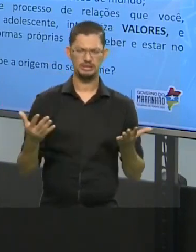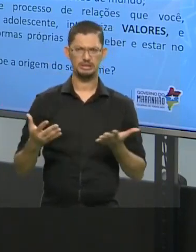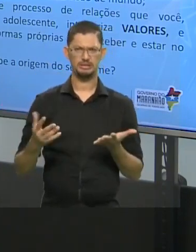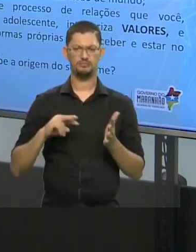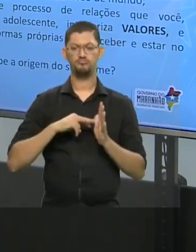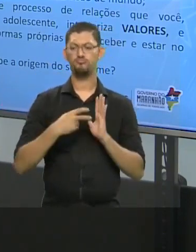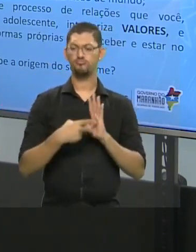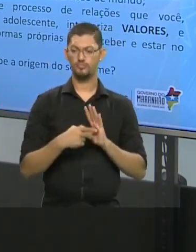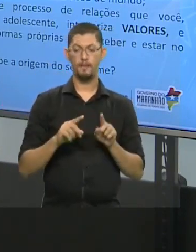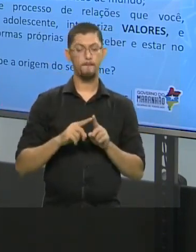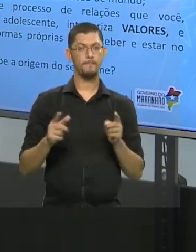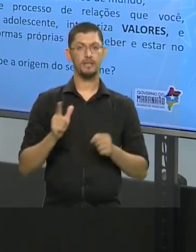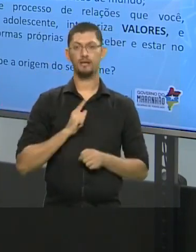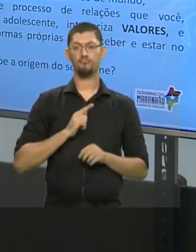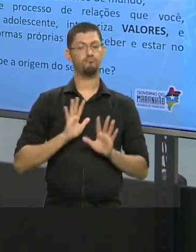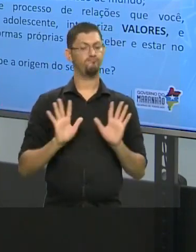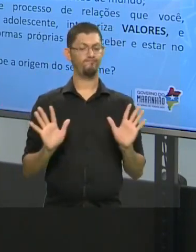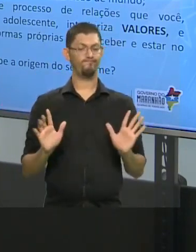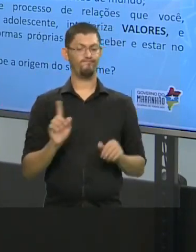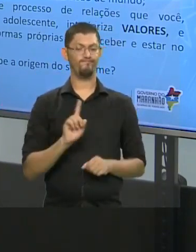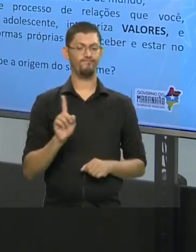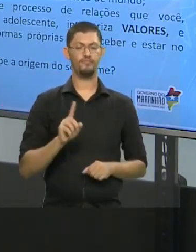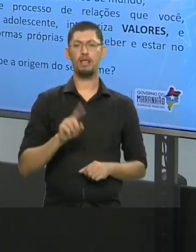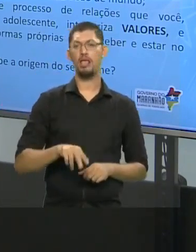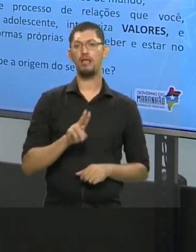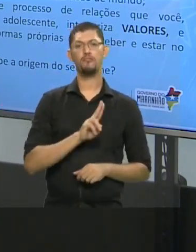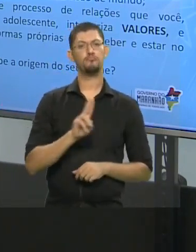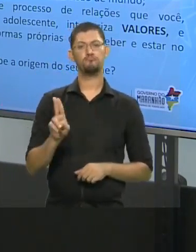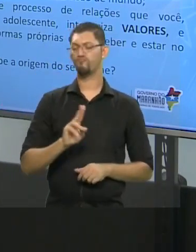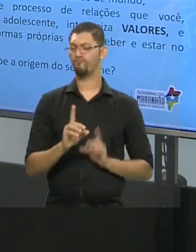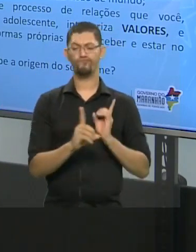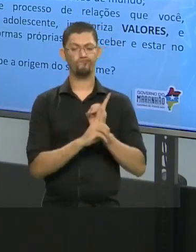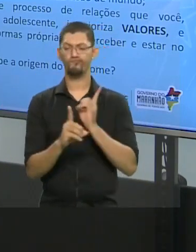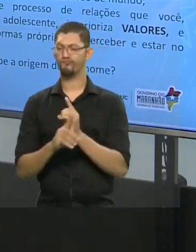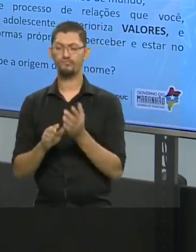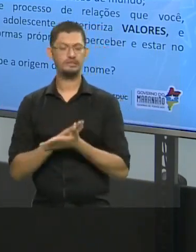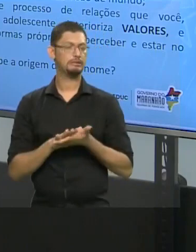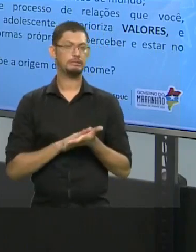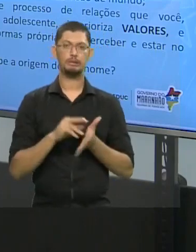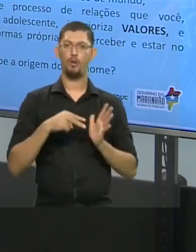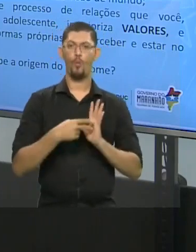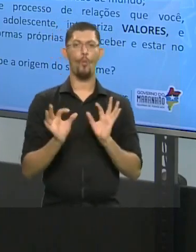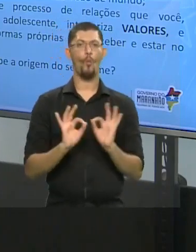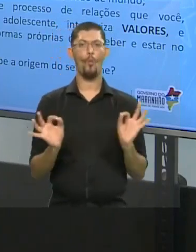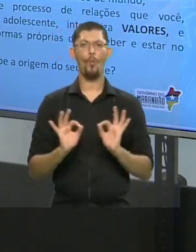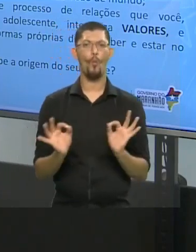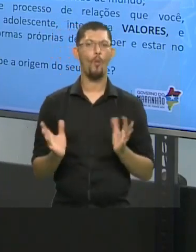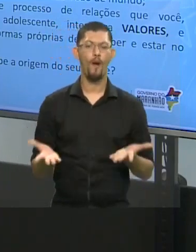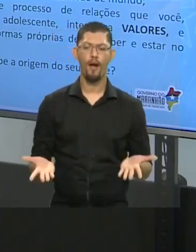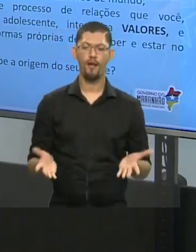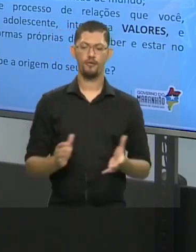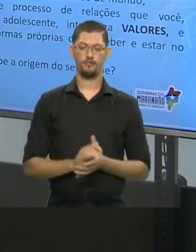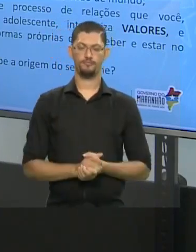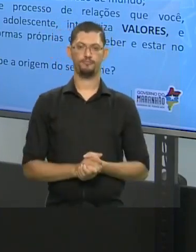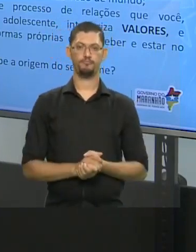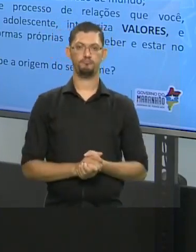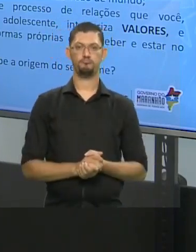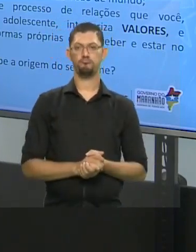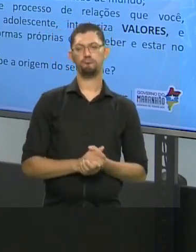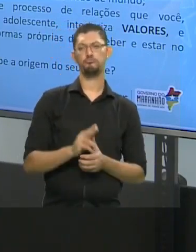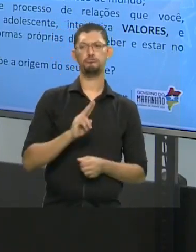anos atrás. Mas às vezes não. Às vezes é um nome que você não vai encontrar nesse repertório, digamos, de nomes